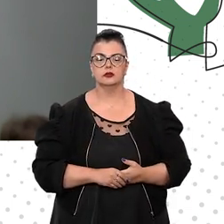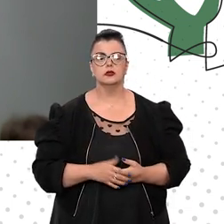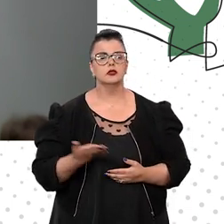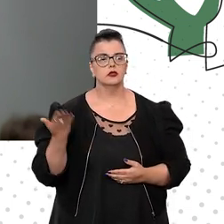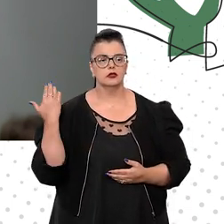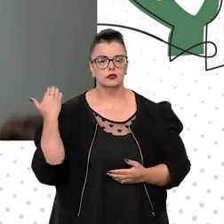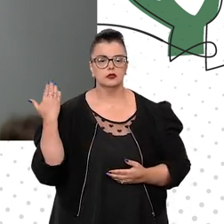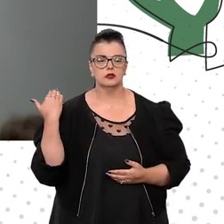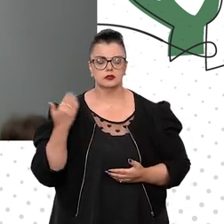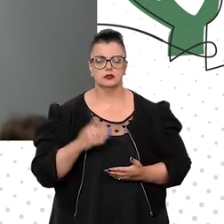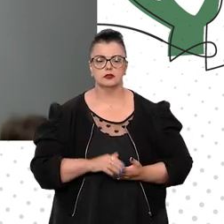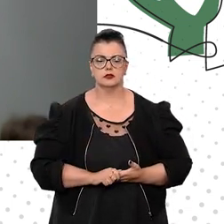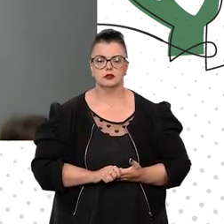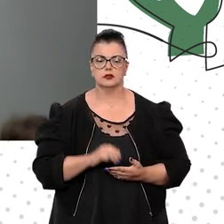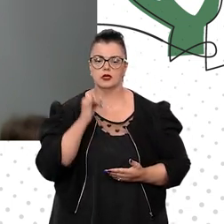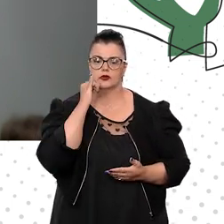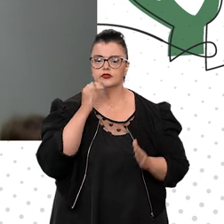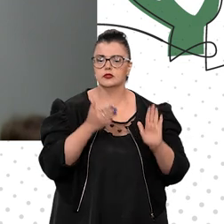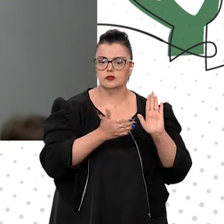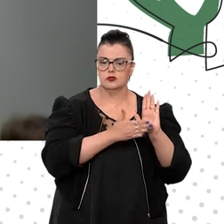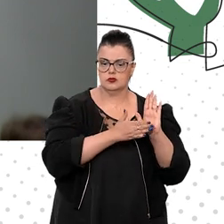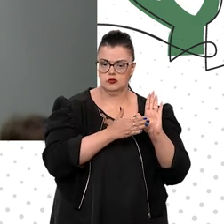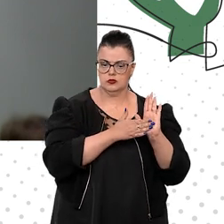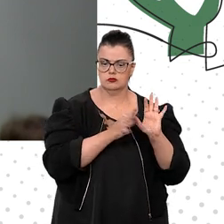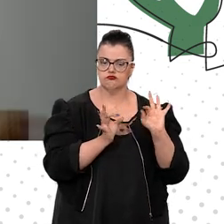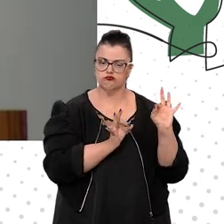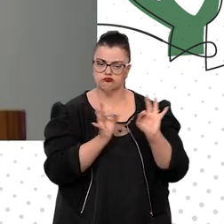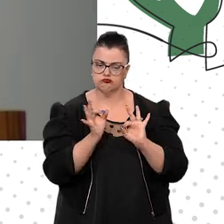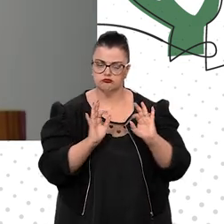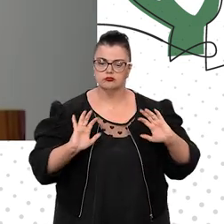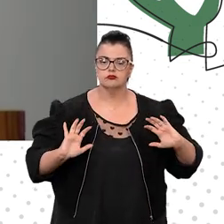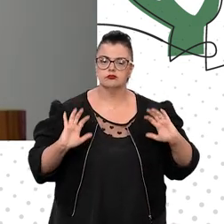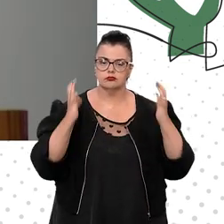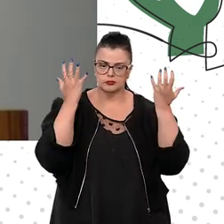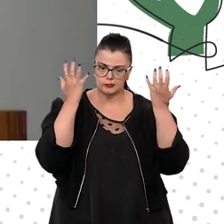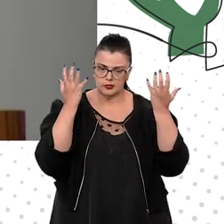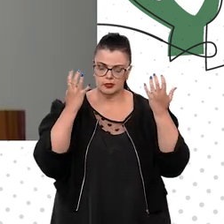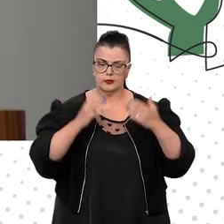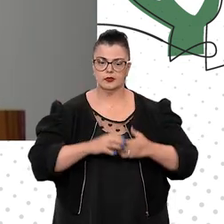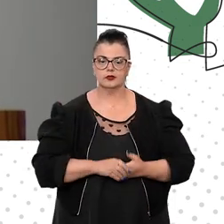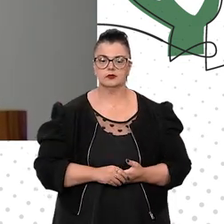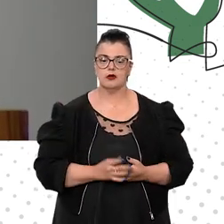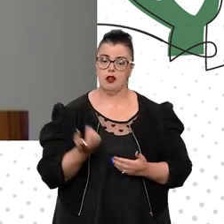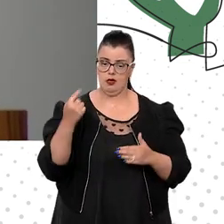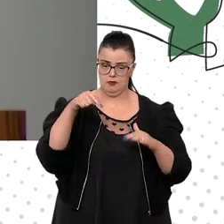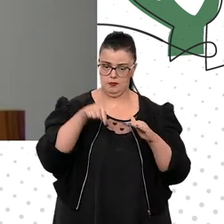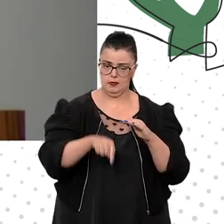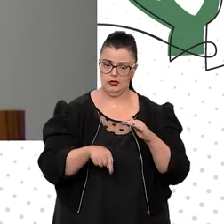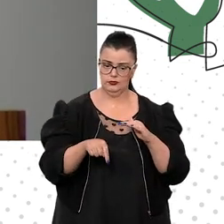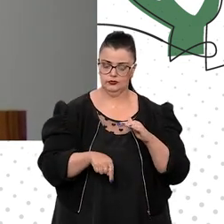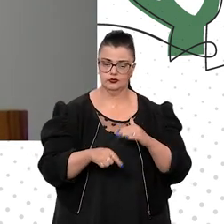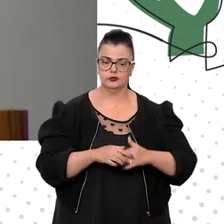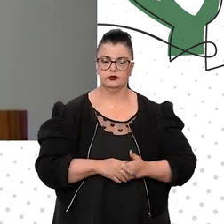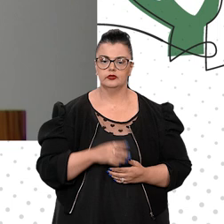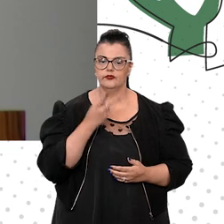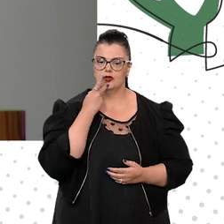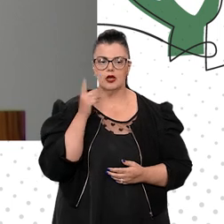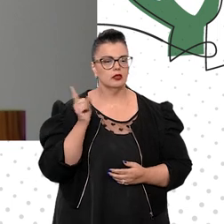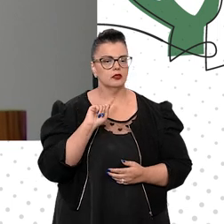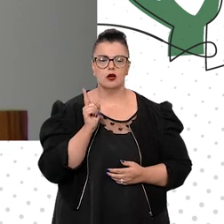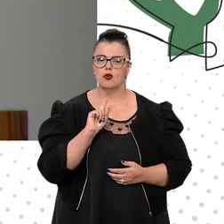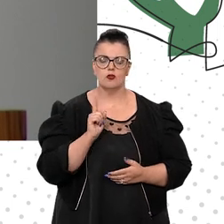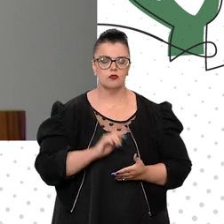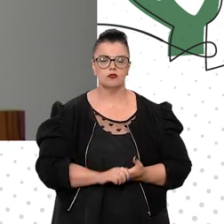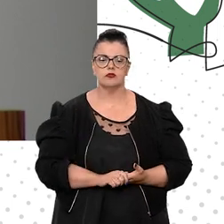a proposta de fazer uma pequena celebração lá embaixo, eu disse, não, nós vamos fazer essa